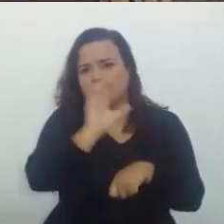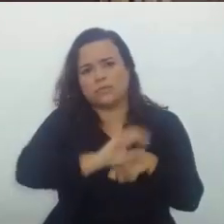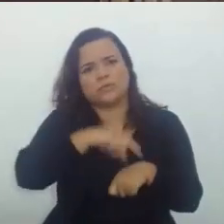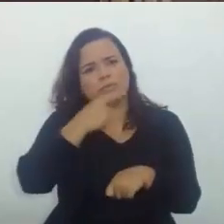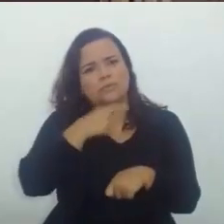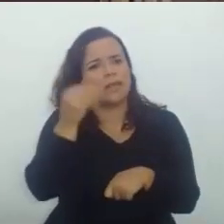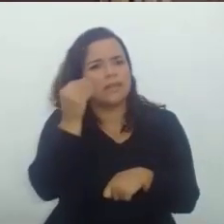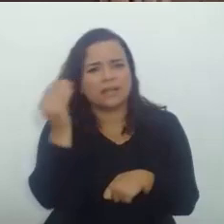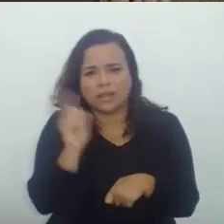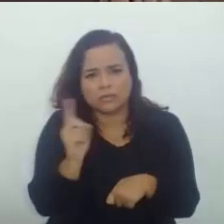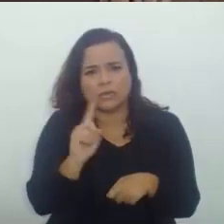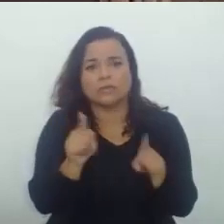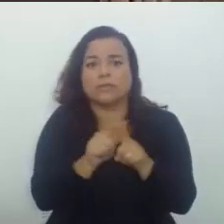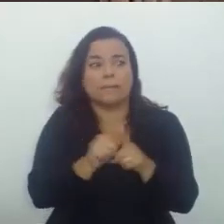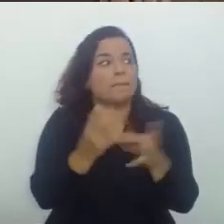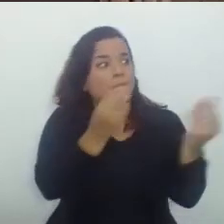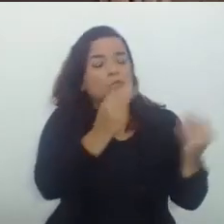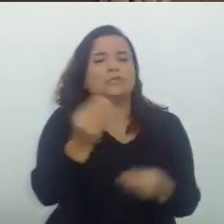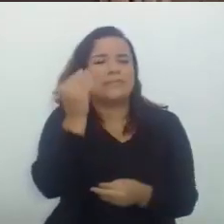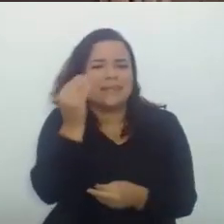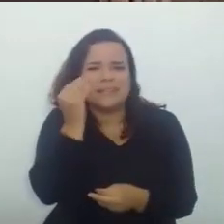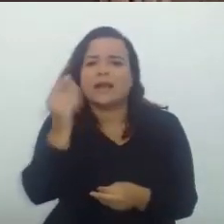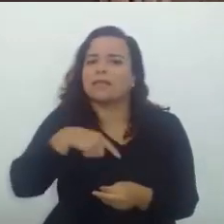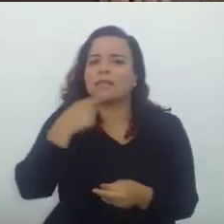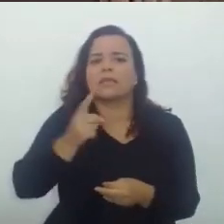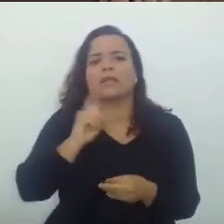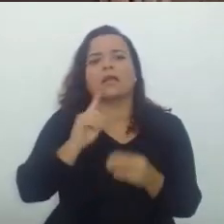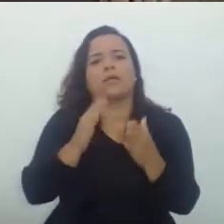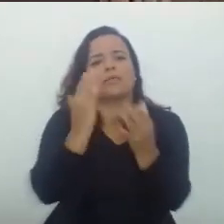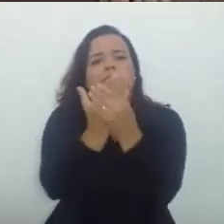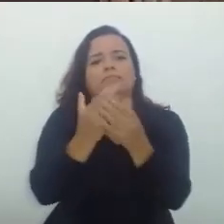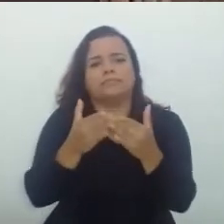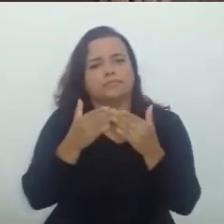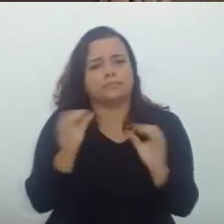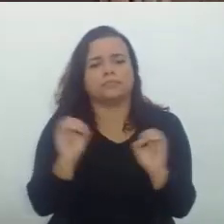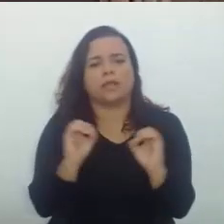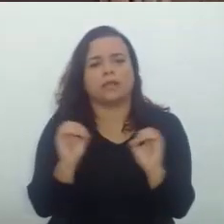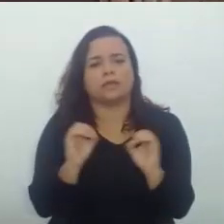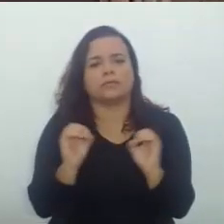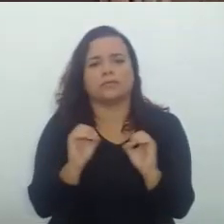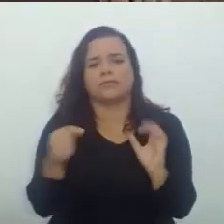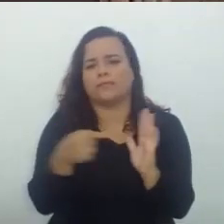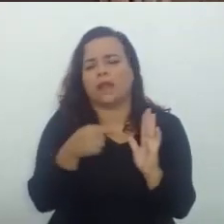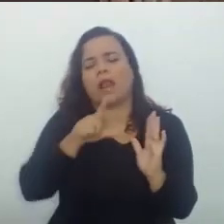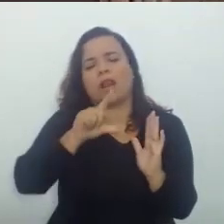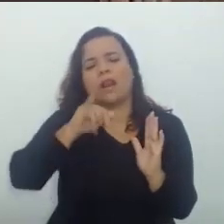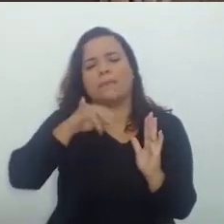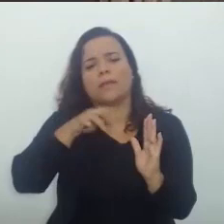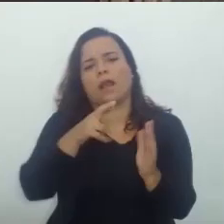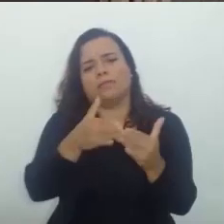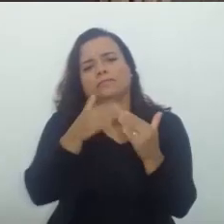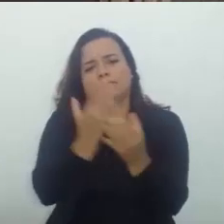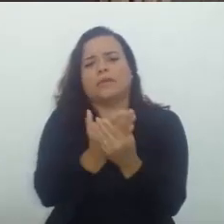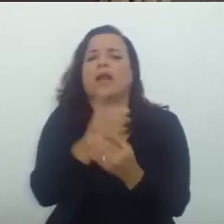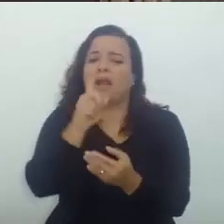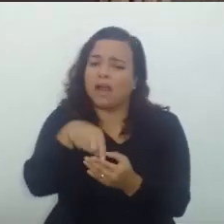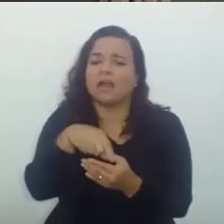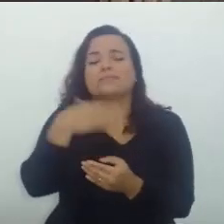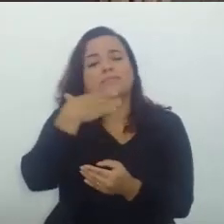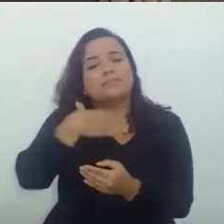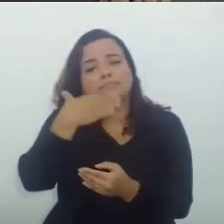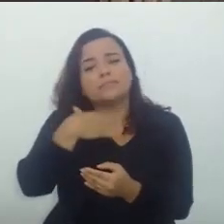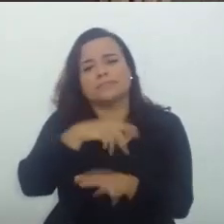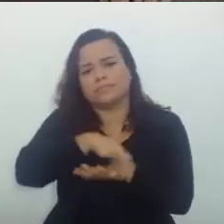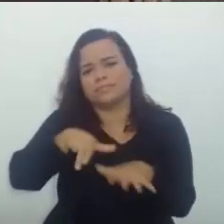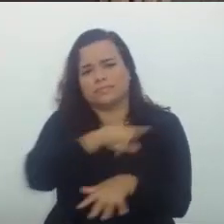Outros tantos Que tentaram E não conseguiram Eliminar E eliminar É precária Sempre foi Tem ter consciência São